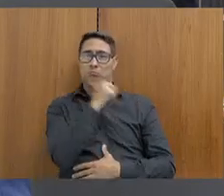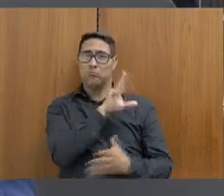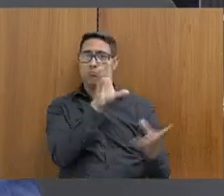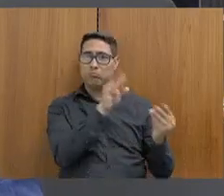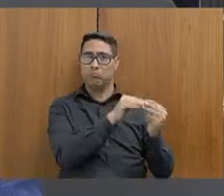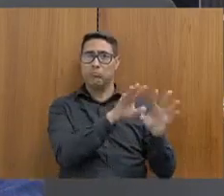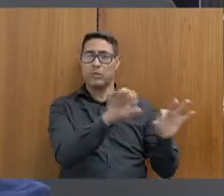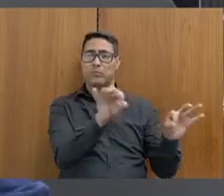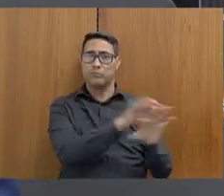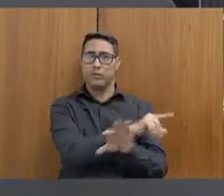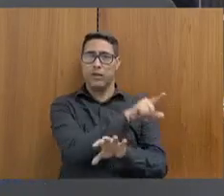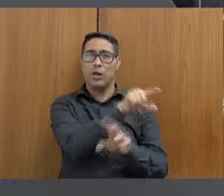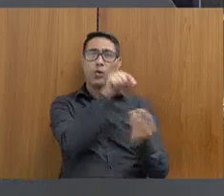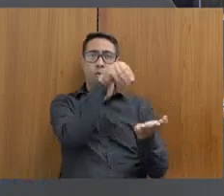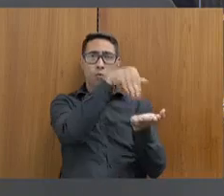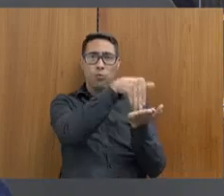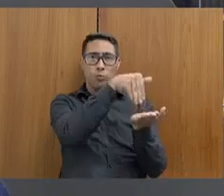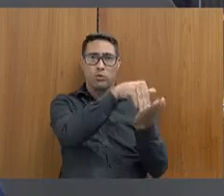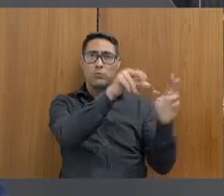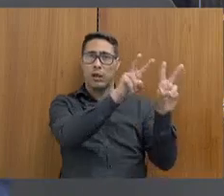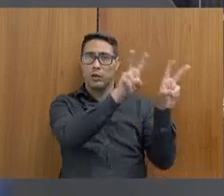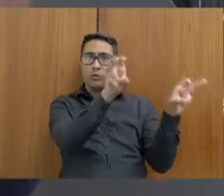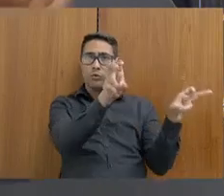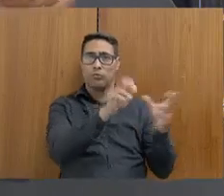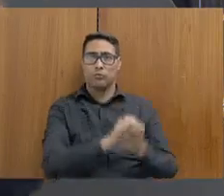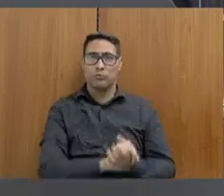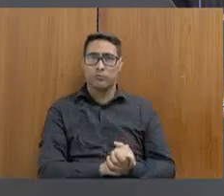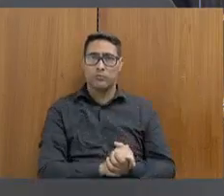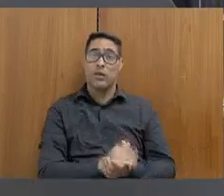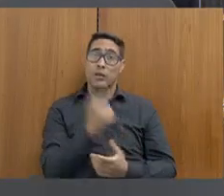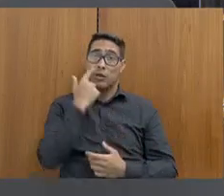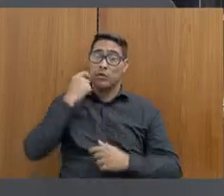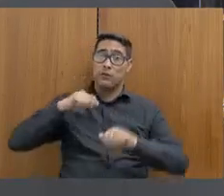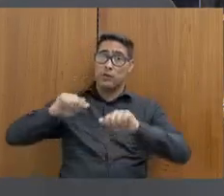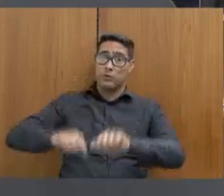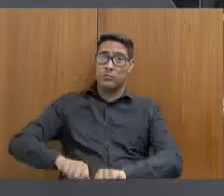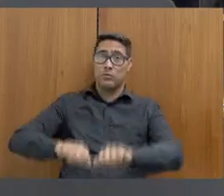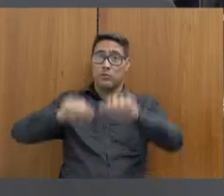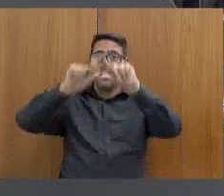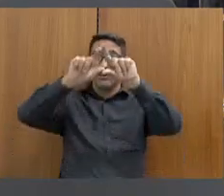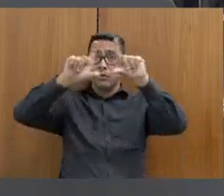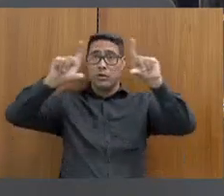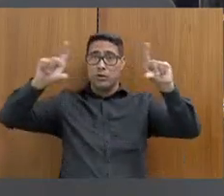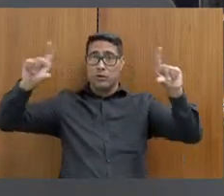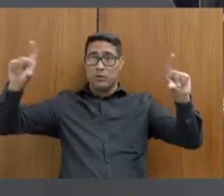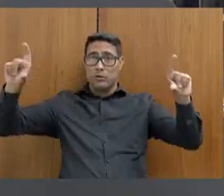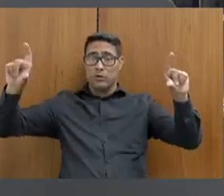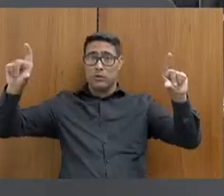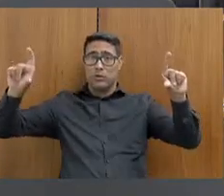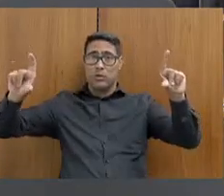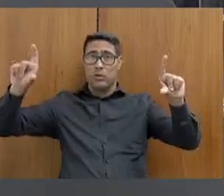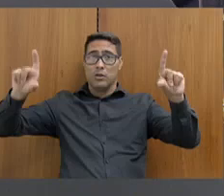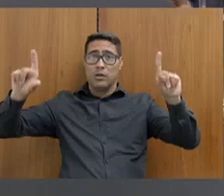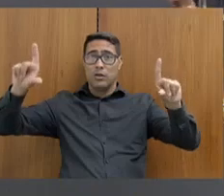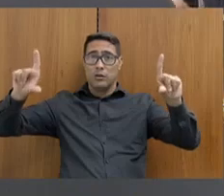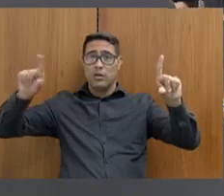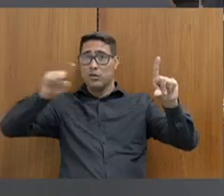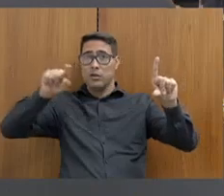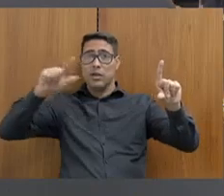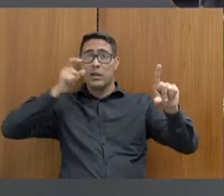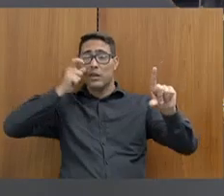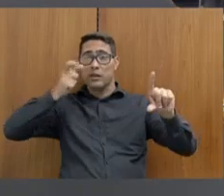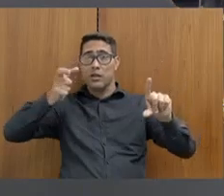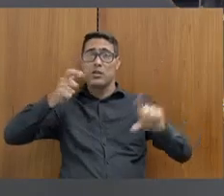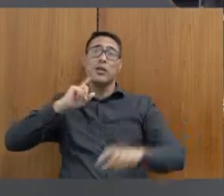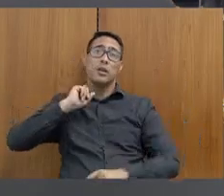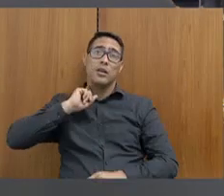para encerrar o último assunto, eu estou vendo uma faixa ali que é interessantíssima. Minas Gerais